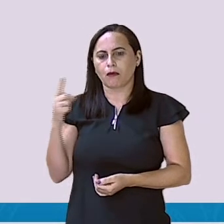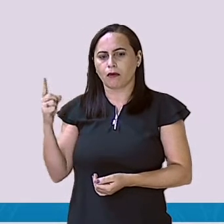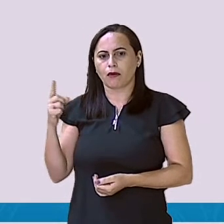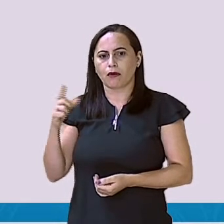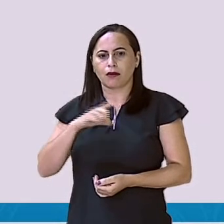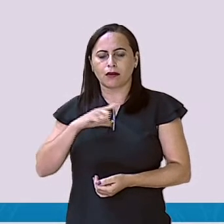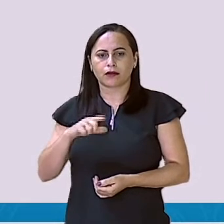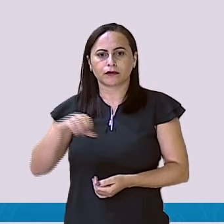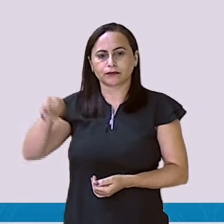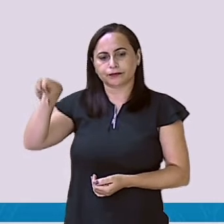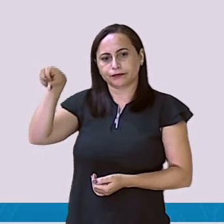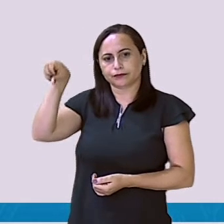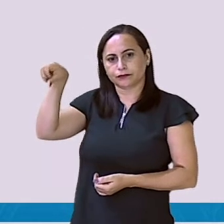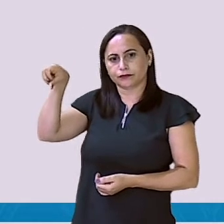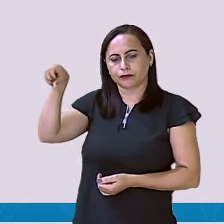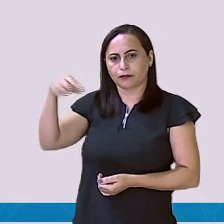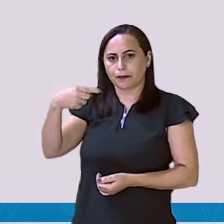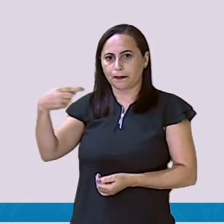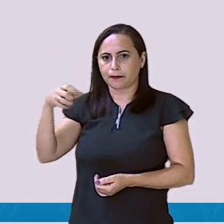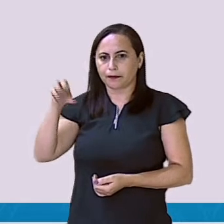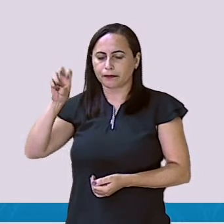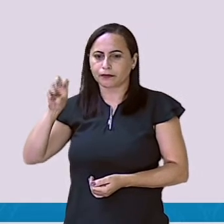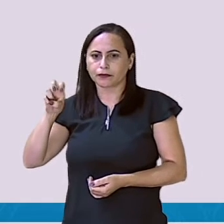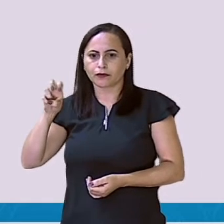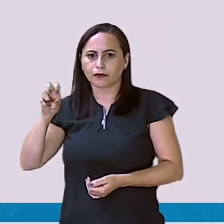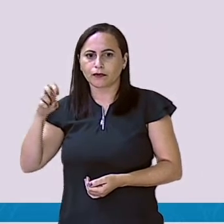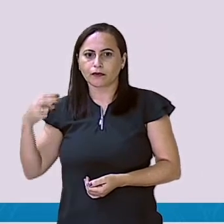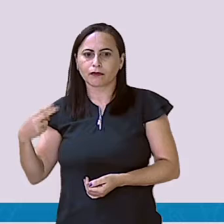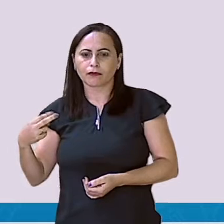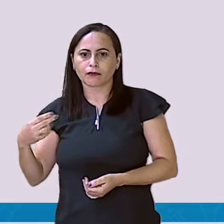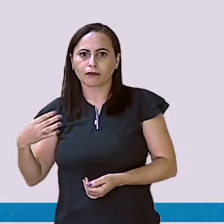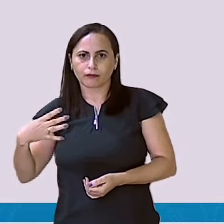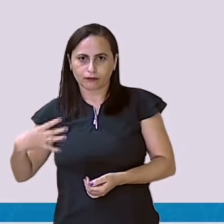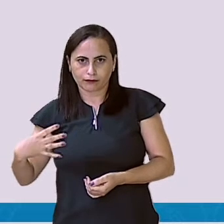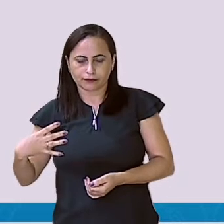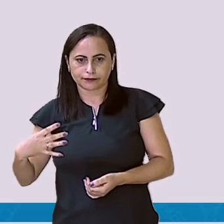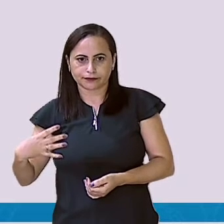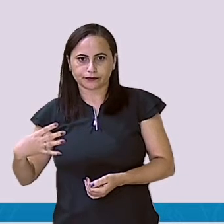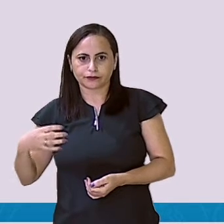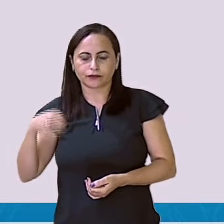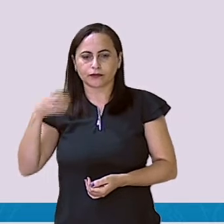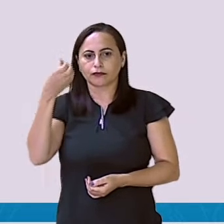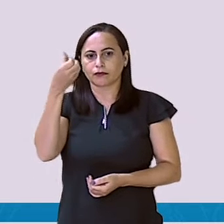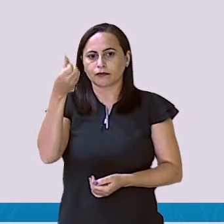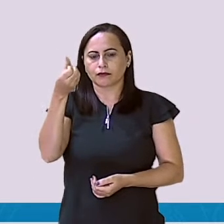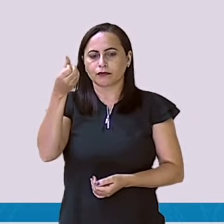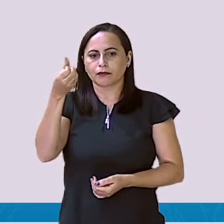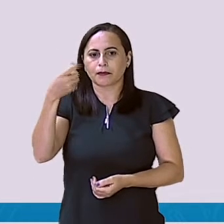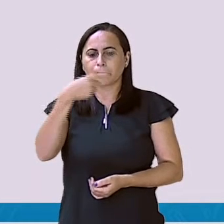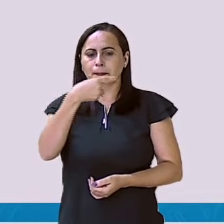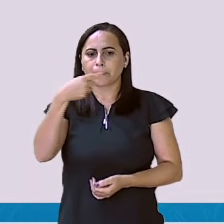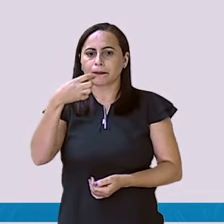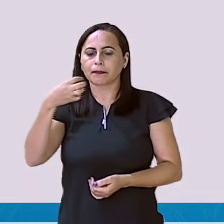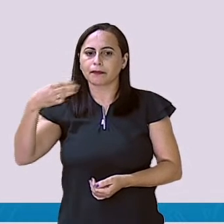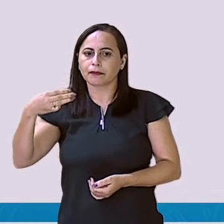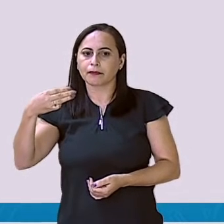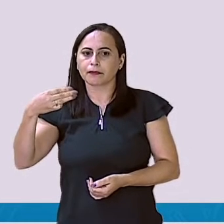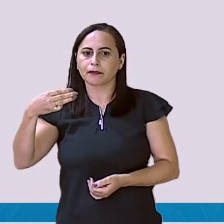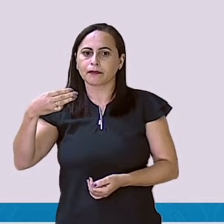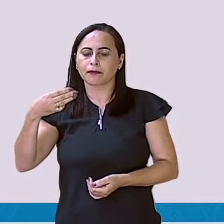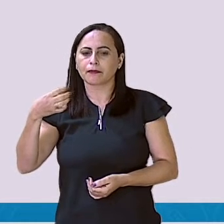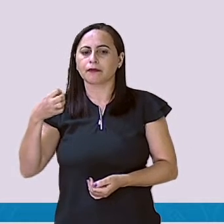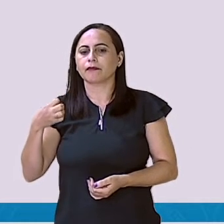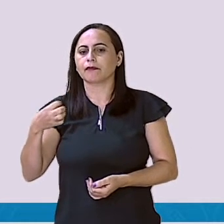9, eu tiro 5, eu fico com 4. Eu tenho 6 e tiro 3.